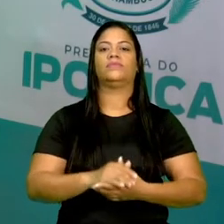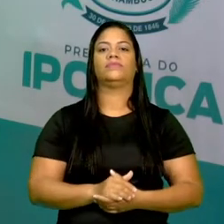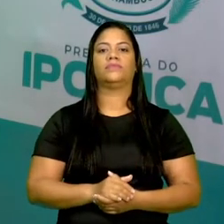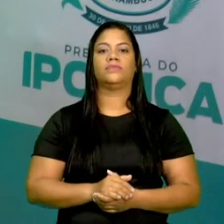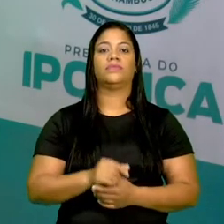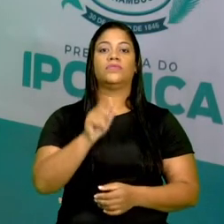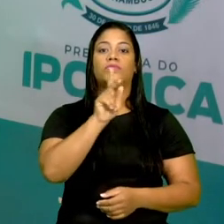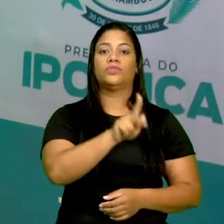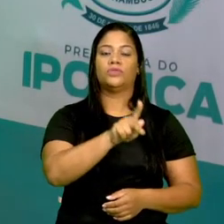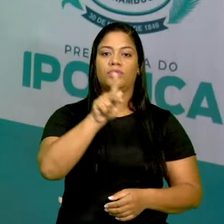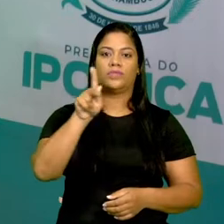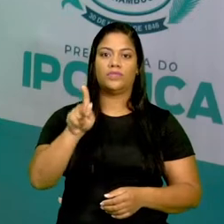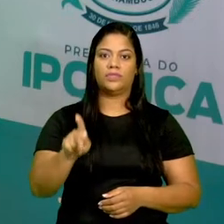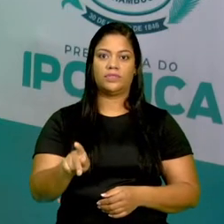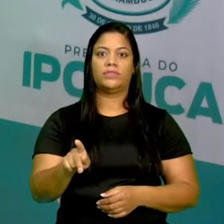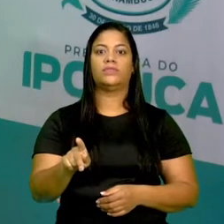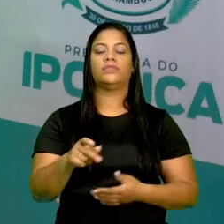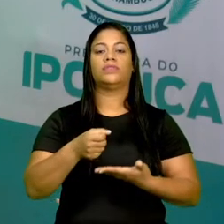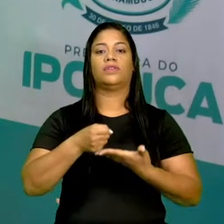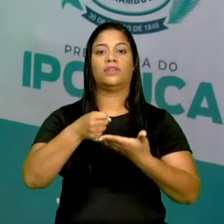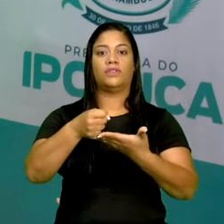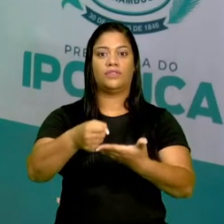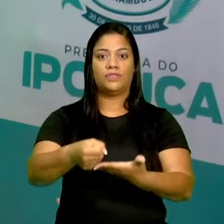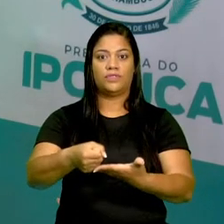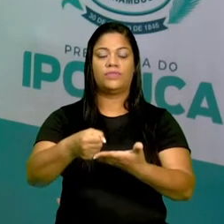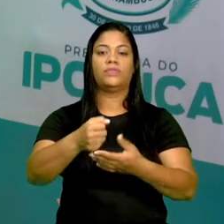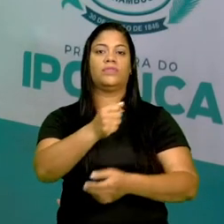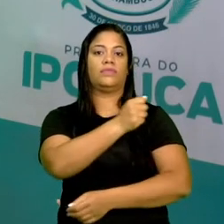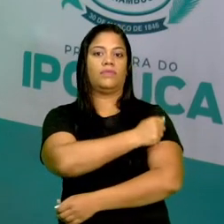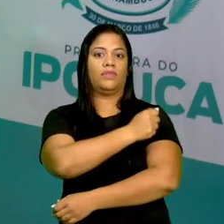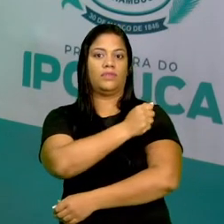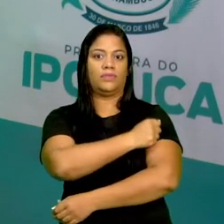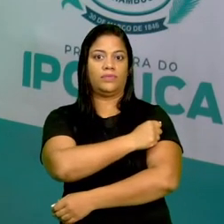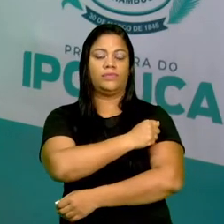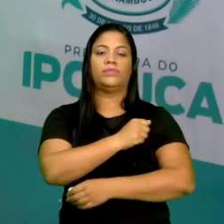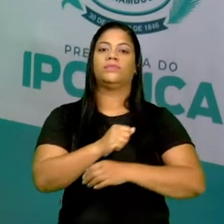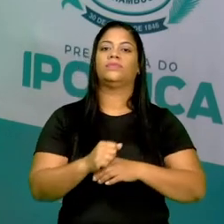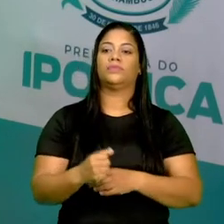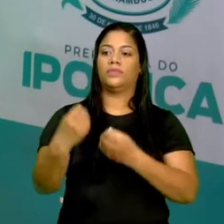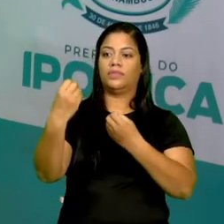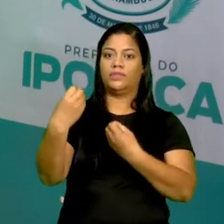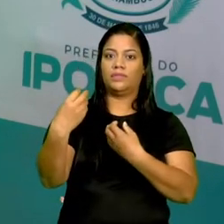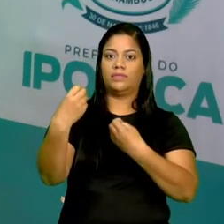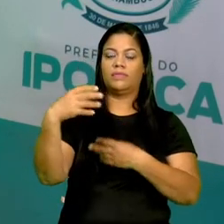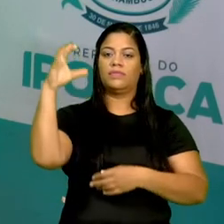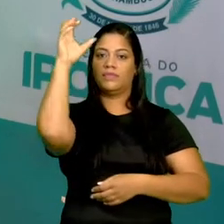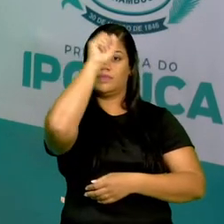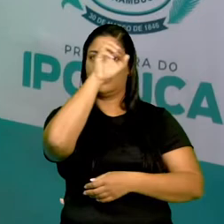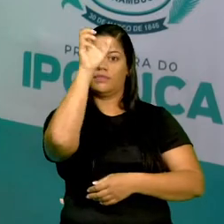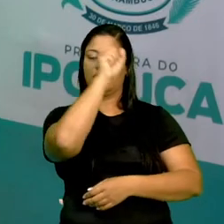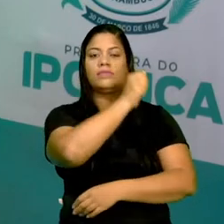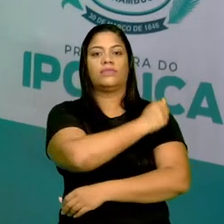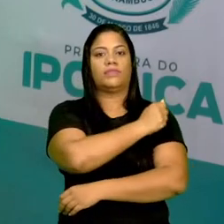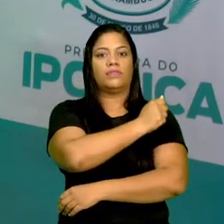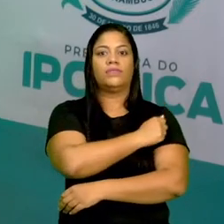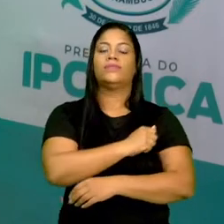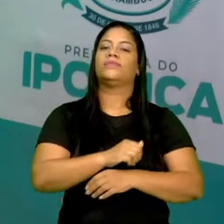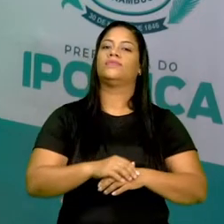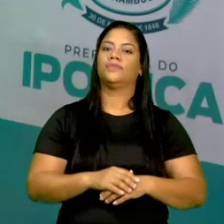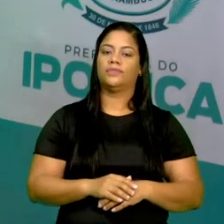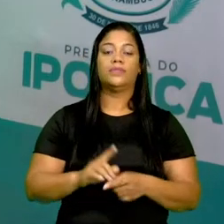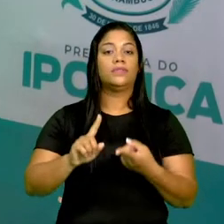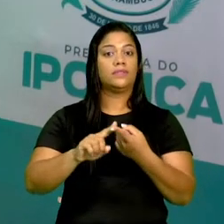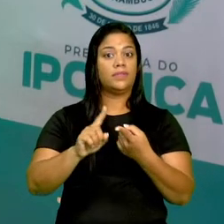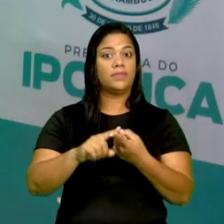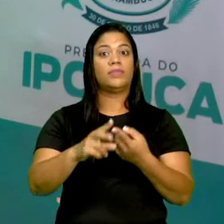Os professores, dando apoio ao aluno no processo de ensino e aprendizagem. Ele também